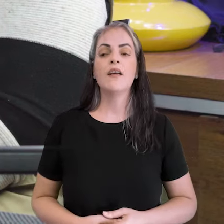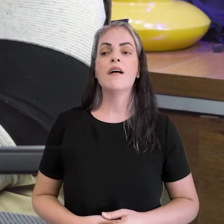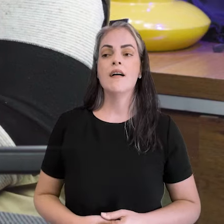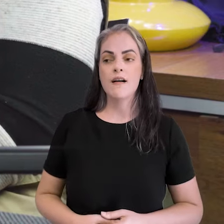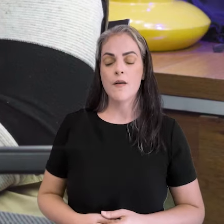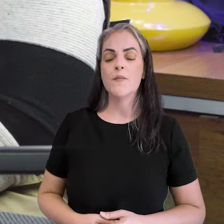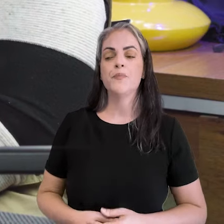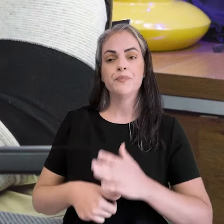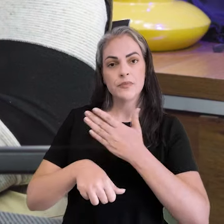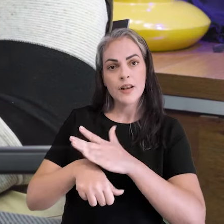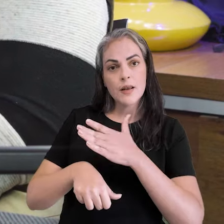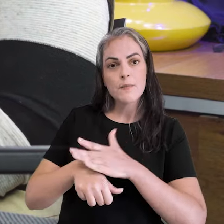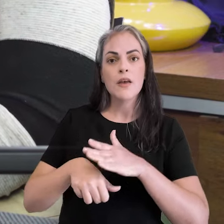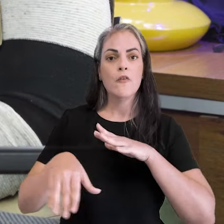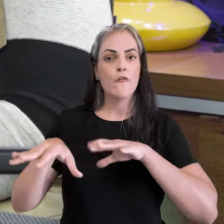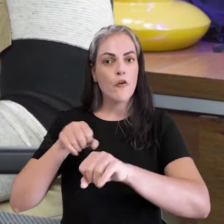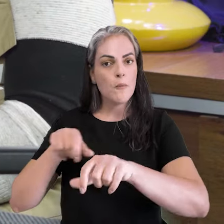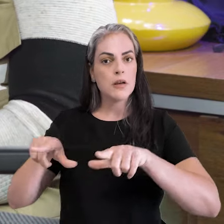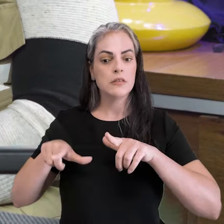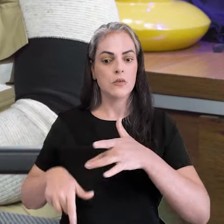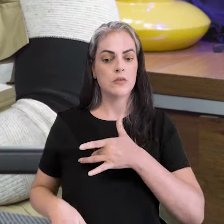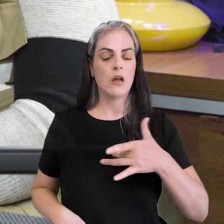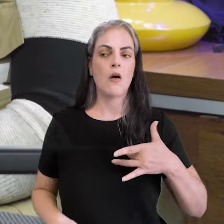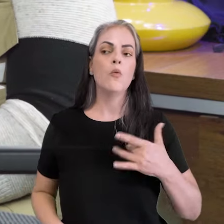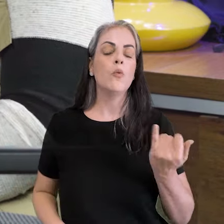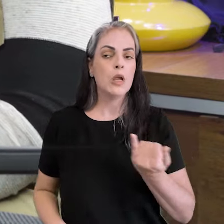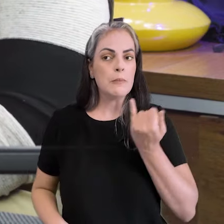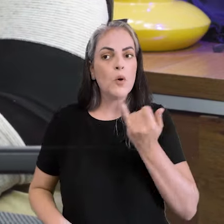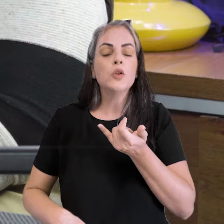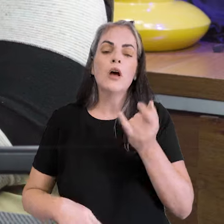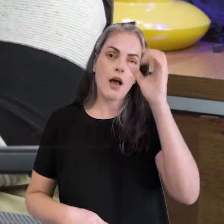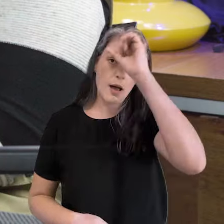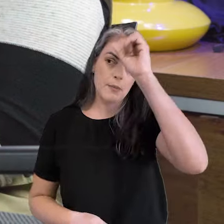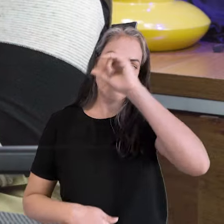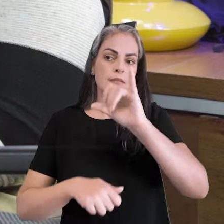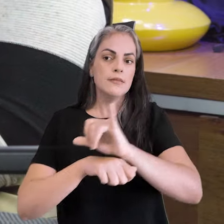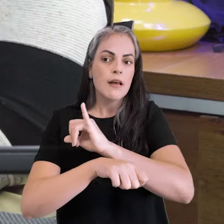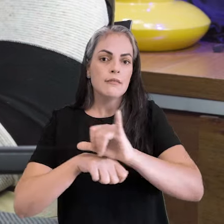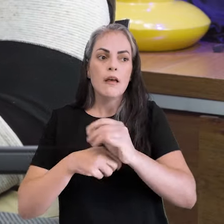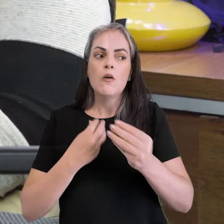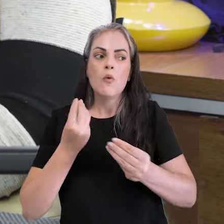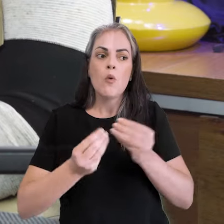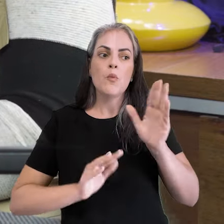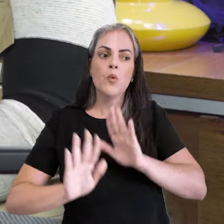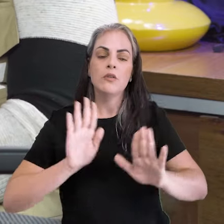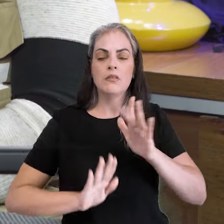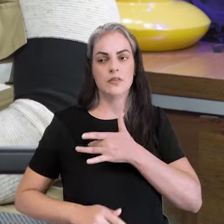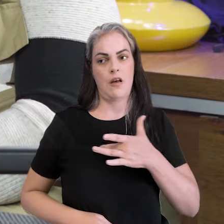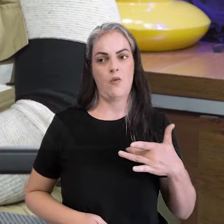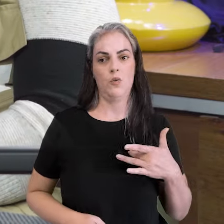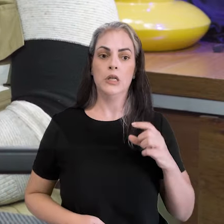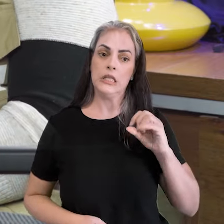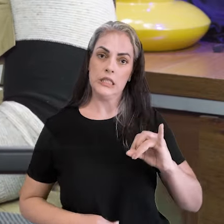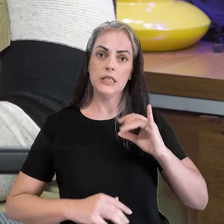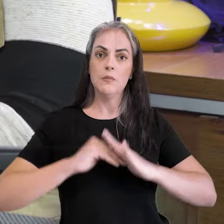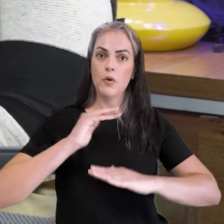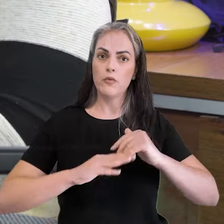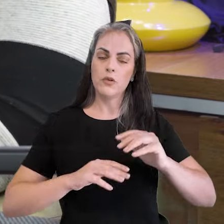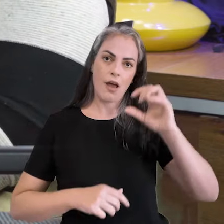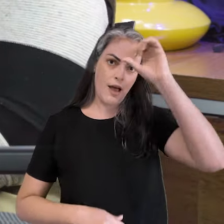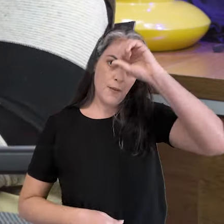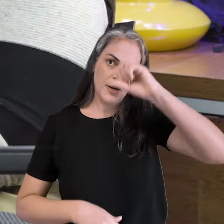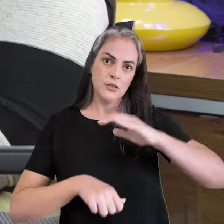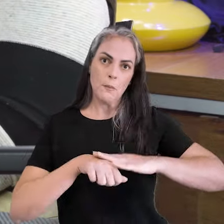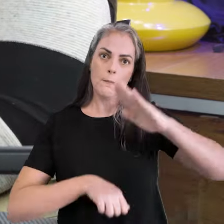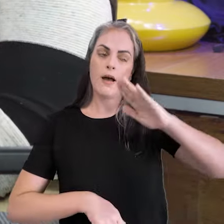a formação em saúde, ela oferece ferramentas para o cuidado, né? Então, quanto mais bem formados são os nossos trabalhadores de saúde do SUS,